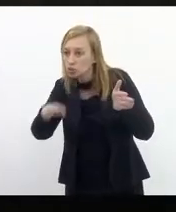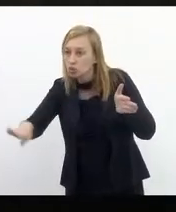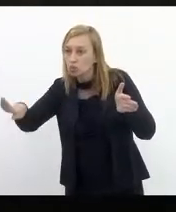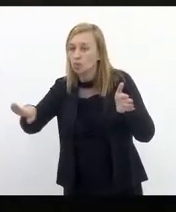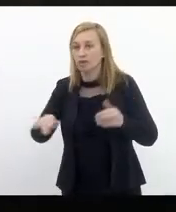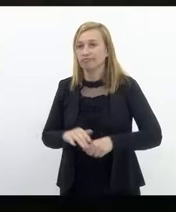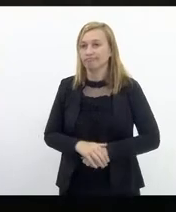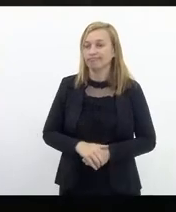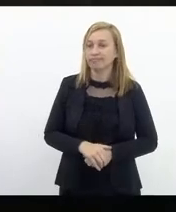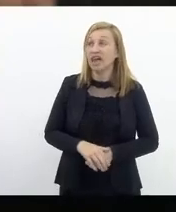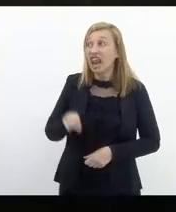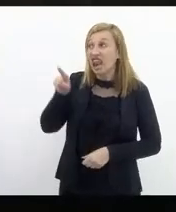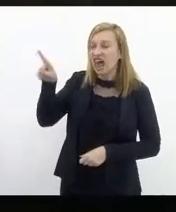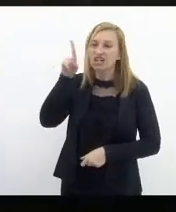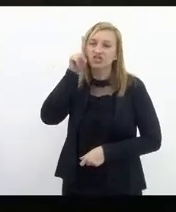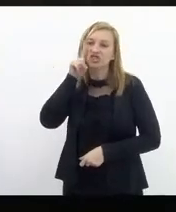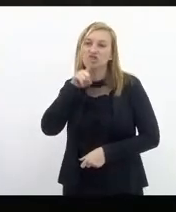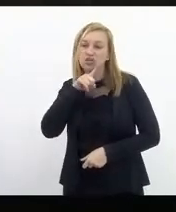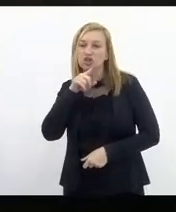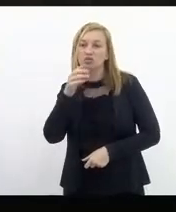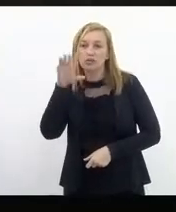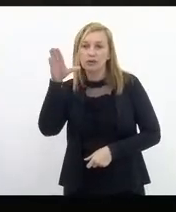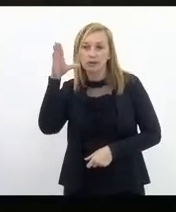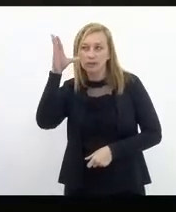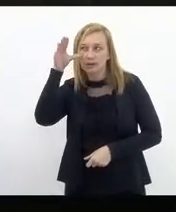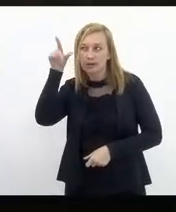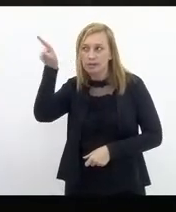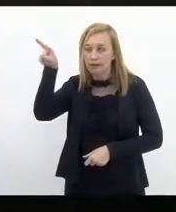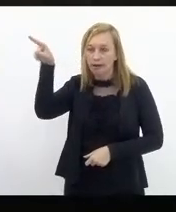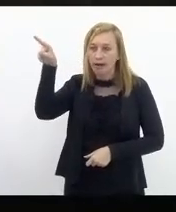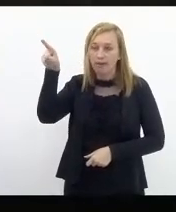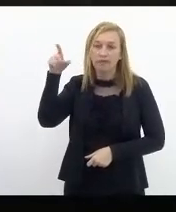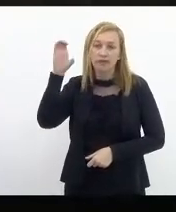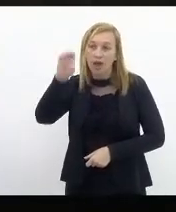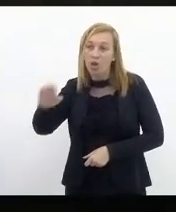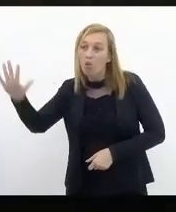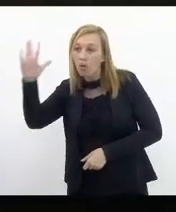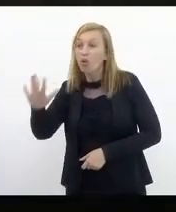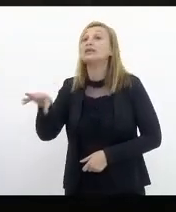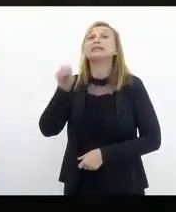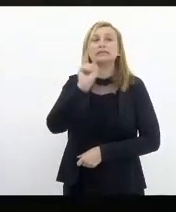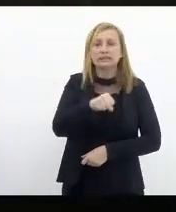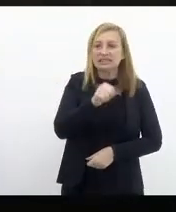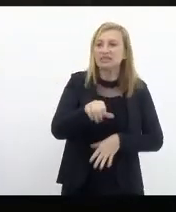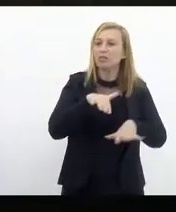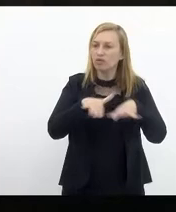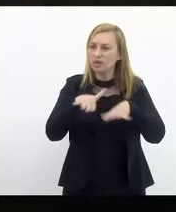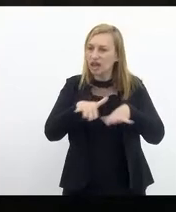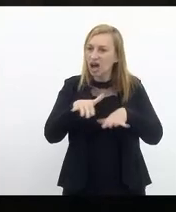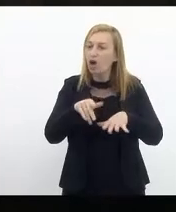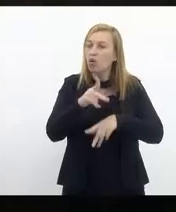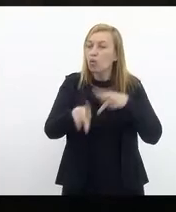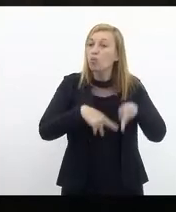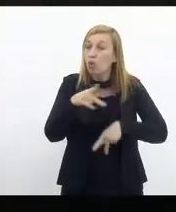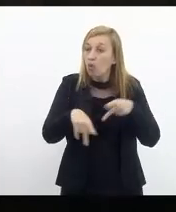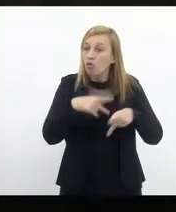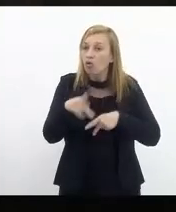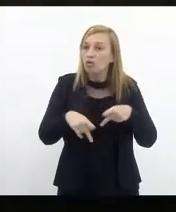lá nos Estados Unidos é na Europa então esses sim mobilizaram a população